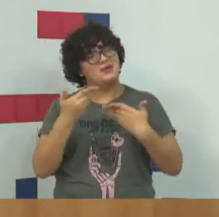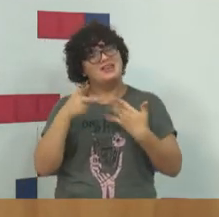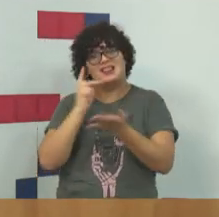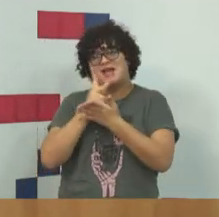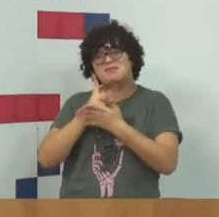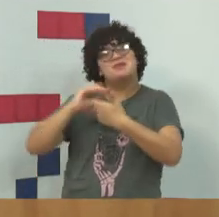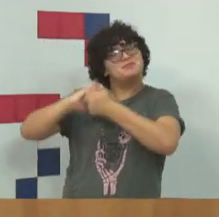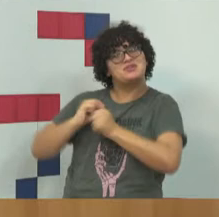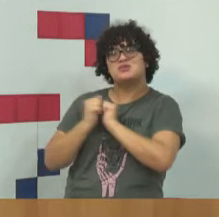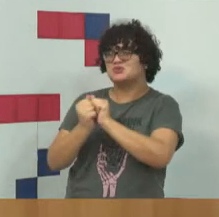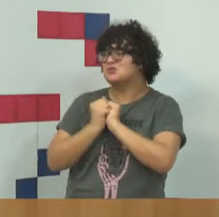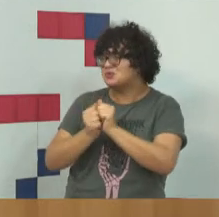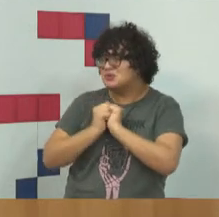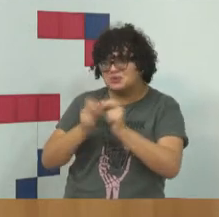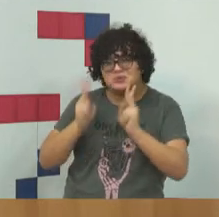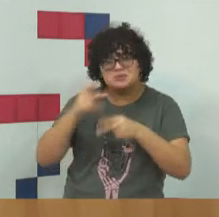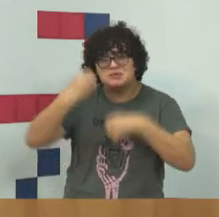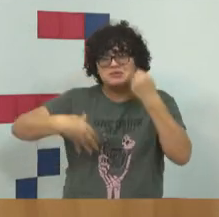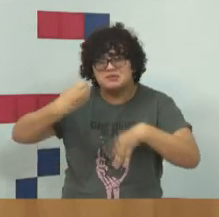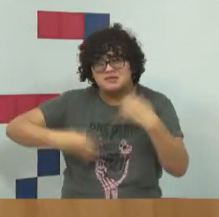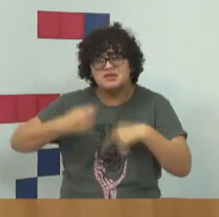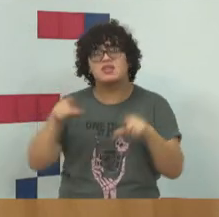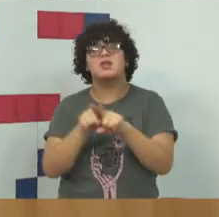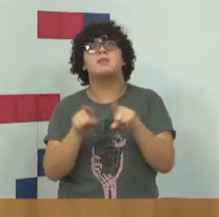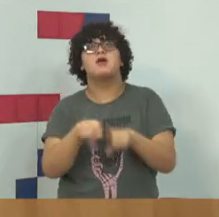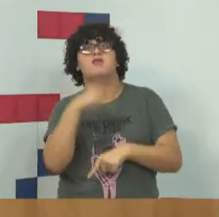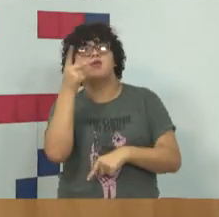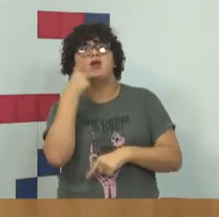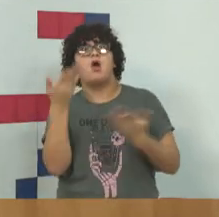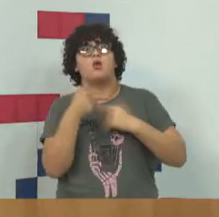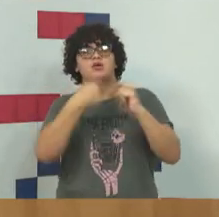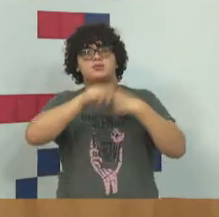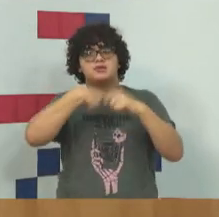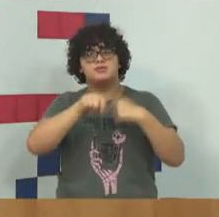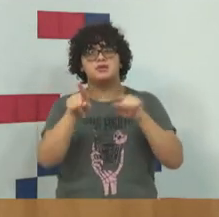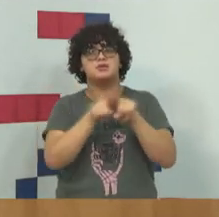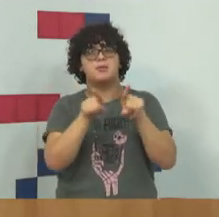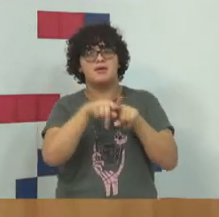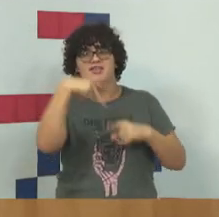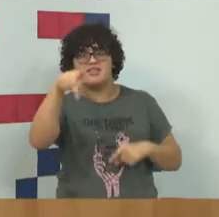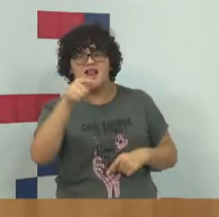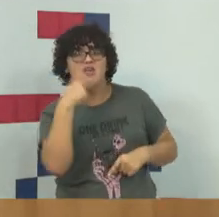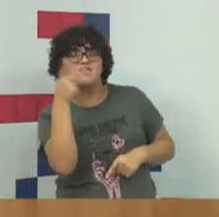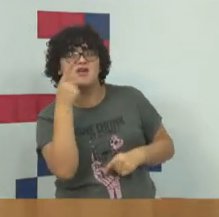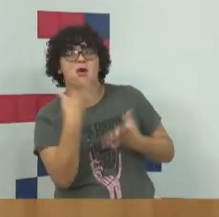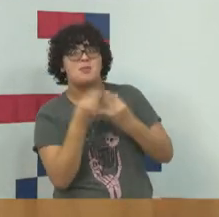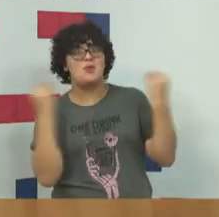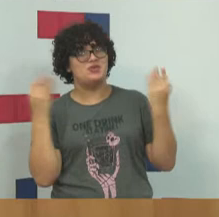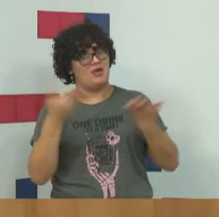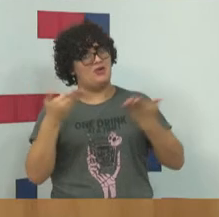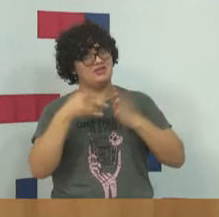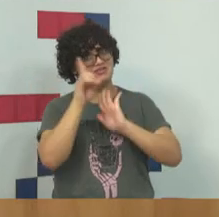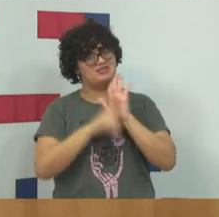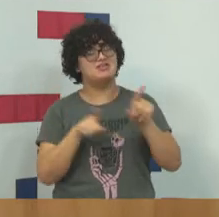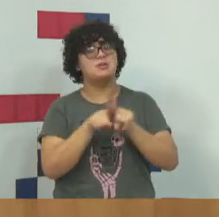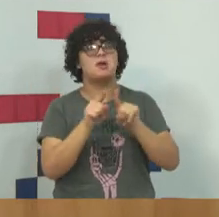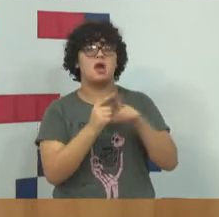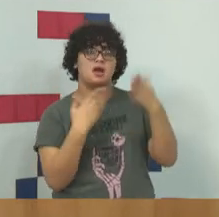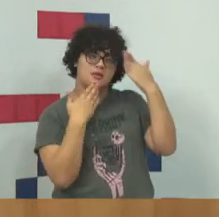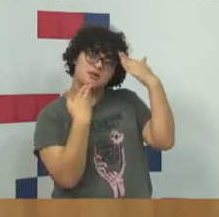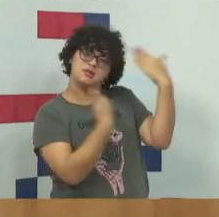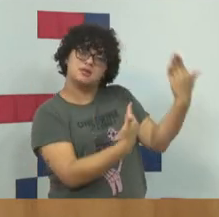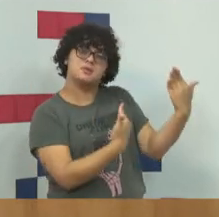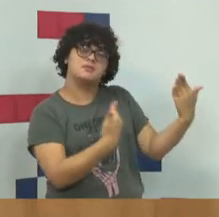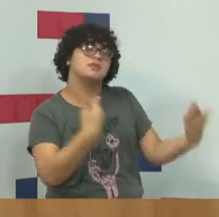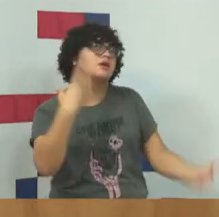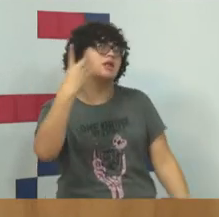mesa aqui, constitucionalista, mas vamos falar, eu sei que é administrativista também, mas vamos falar sobre direito constitucional bastante. Agradeço ao